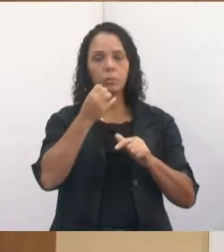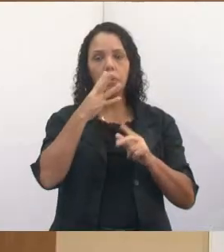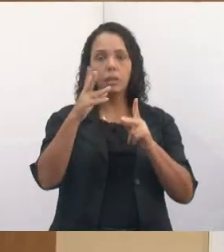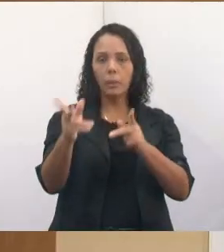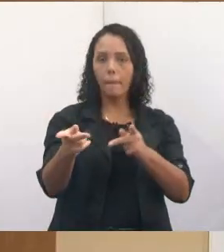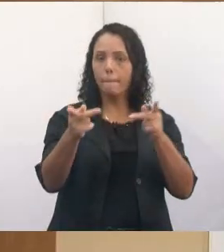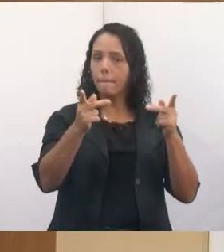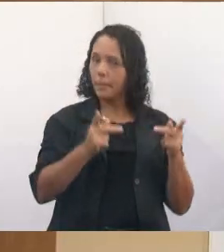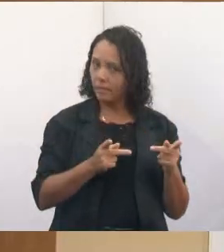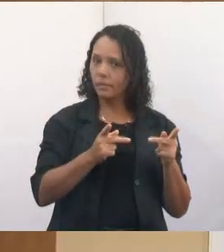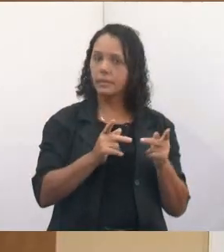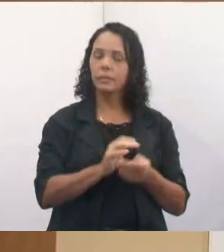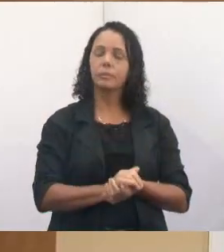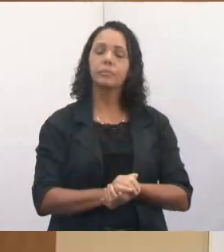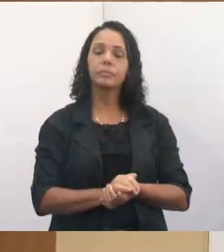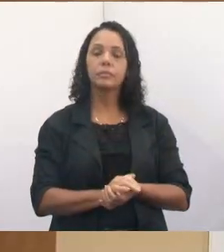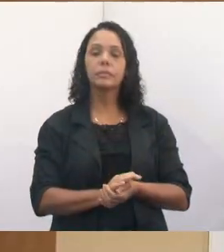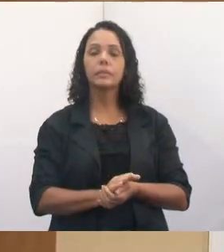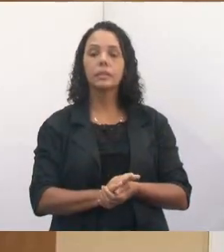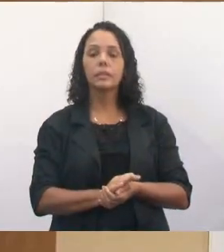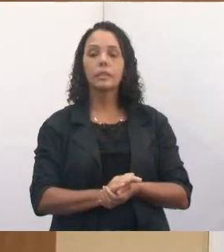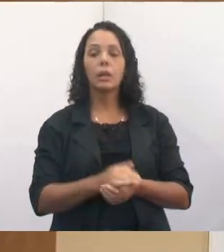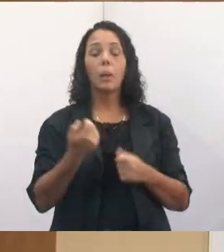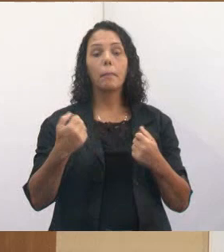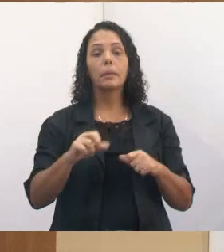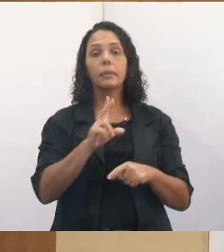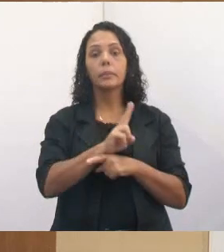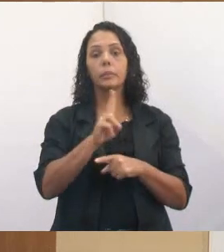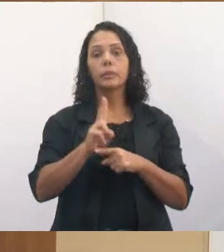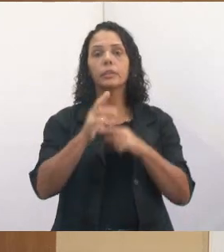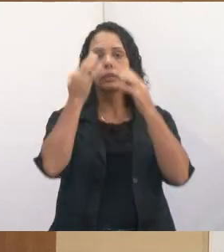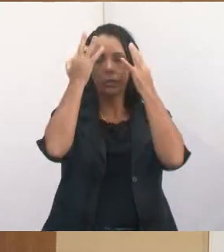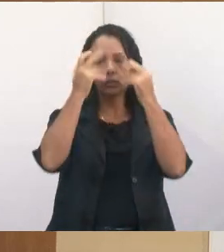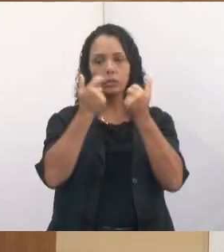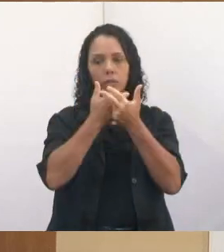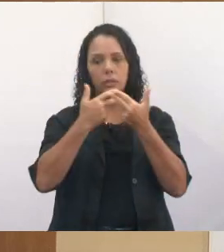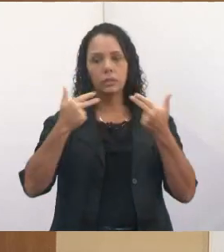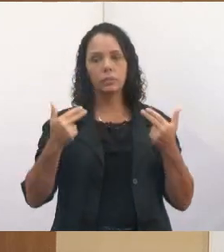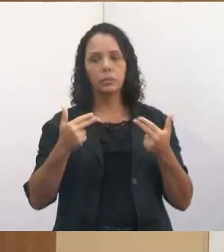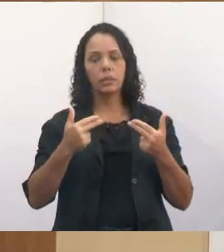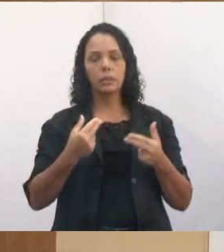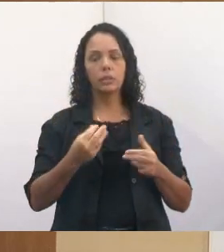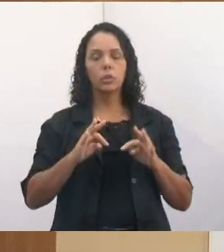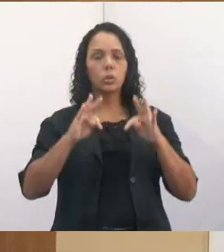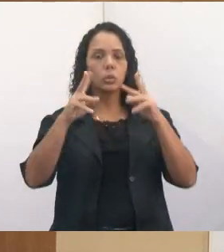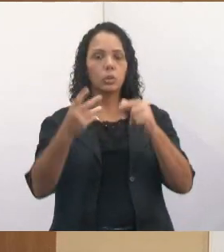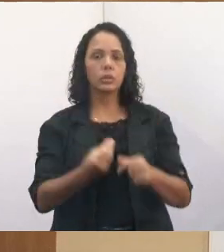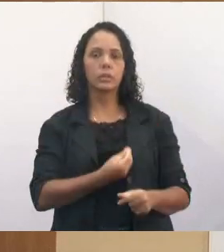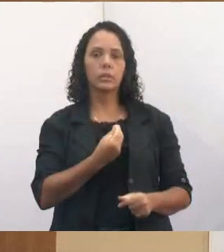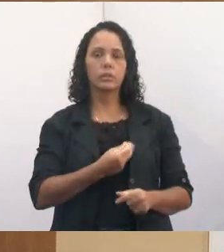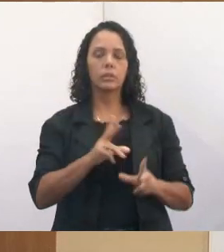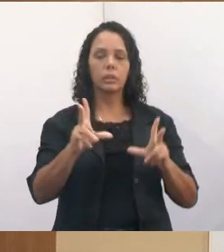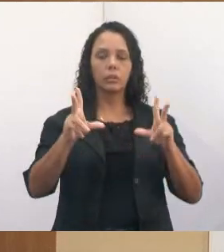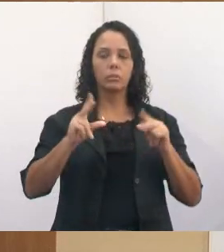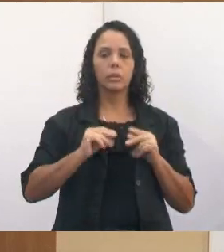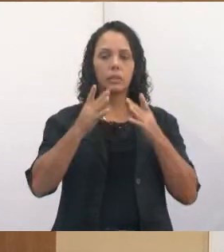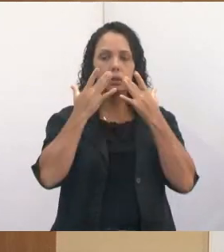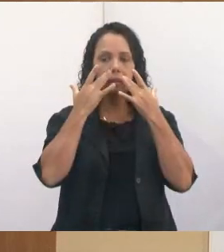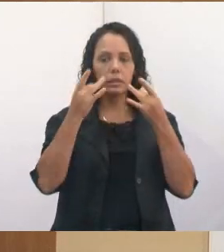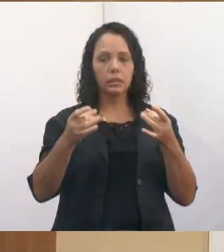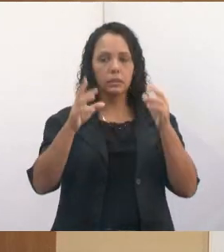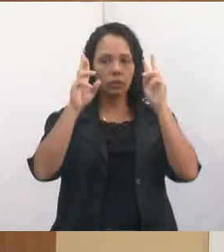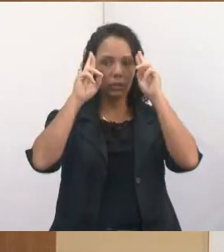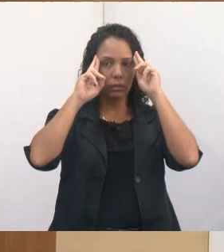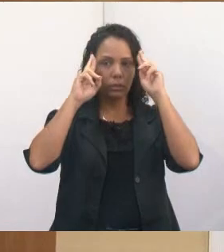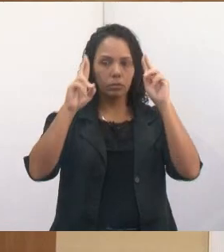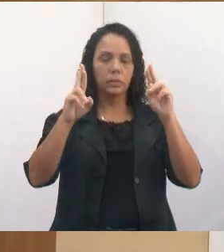É isso, gente. Então, abriu laranja, vamos ter mais cuidado com os nossos animais. Toda vida merece a nossa atenção, o nosso respeito,